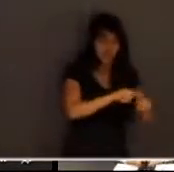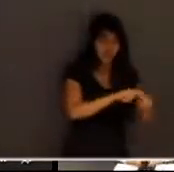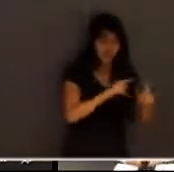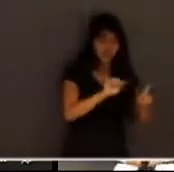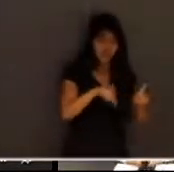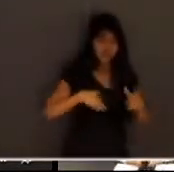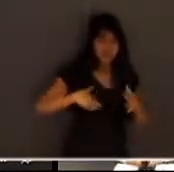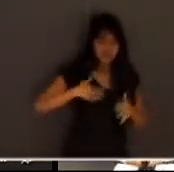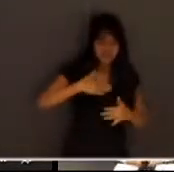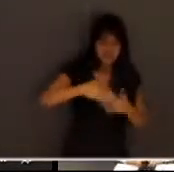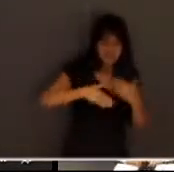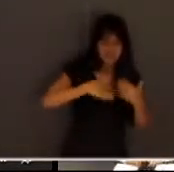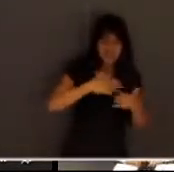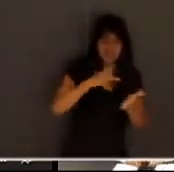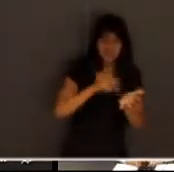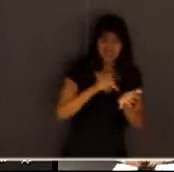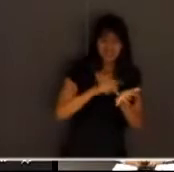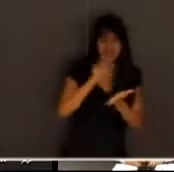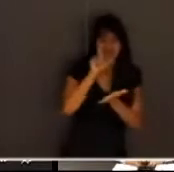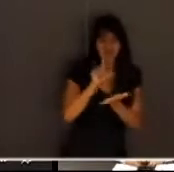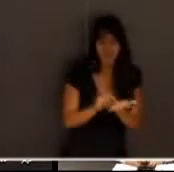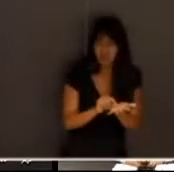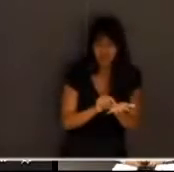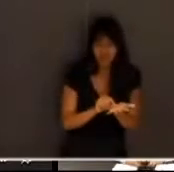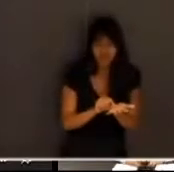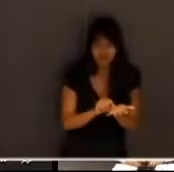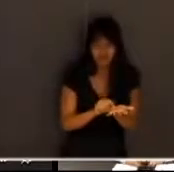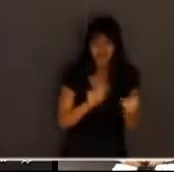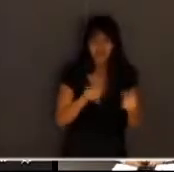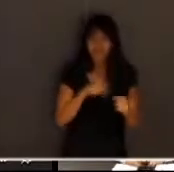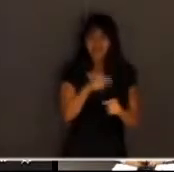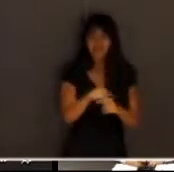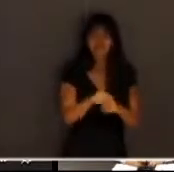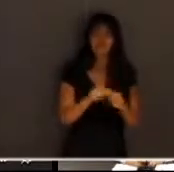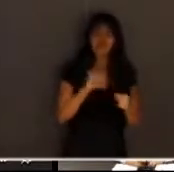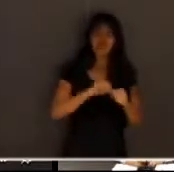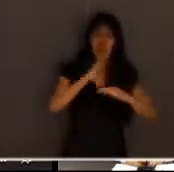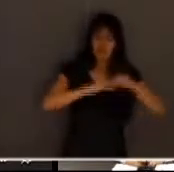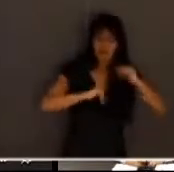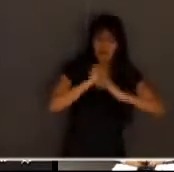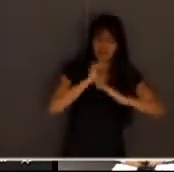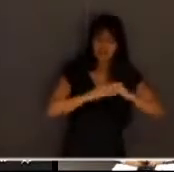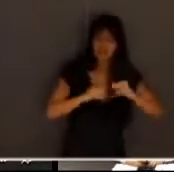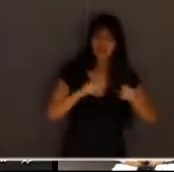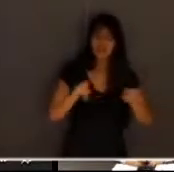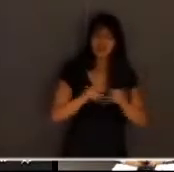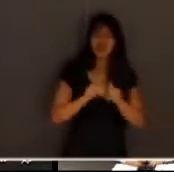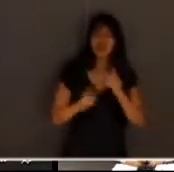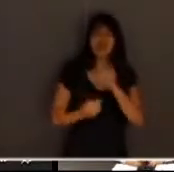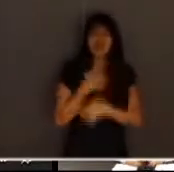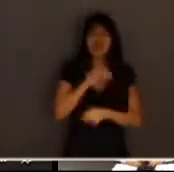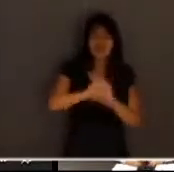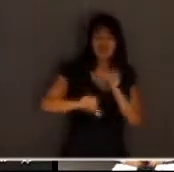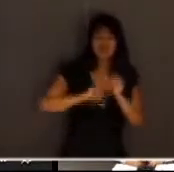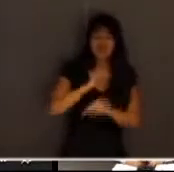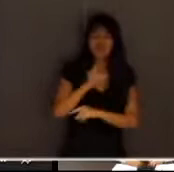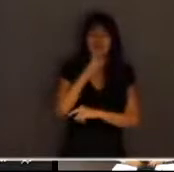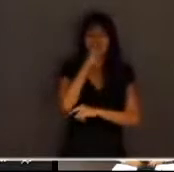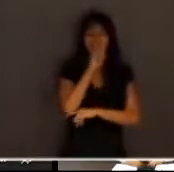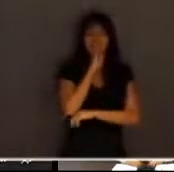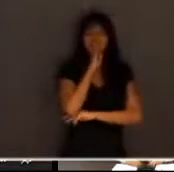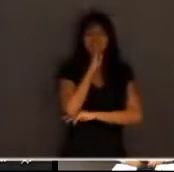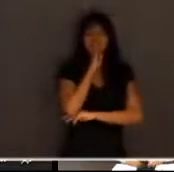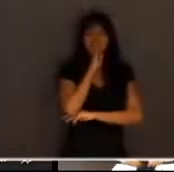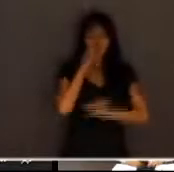e aquela ação probatória se torna num silêncio probatório geralmente em